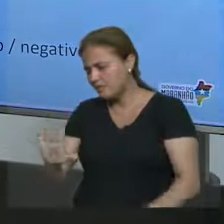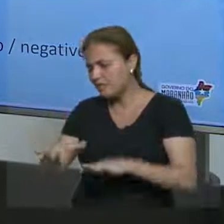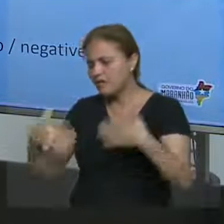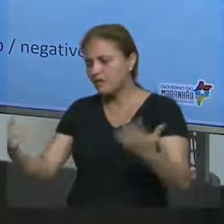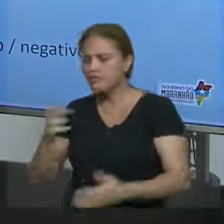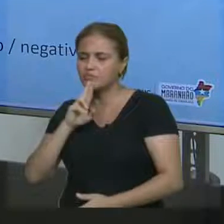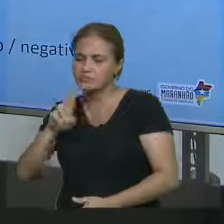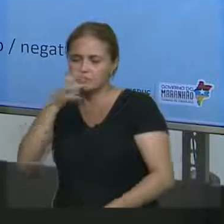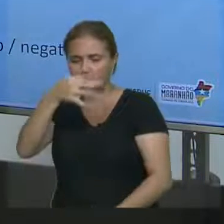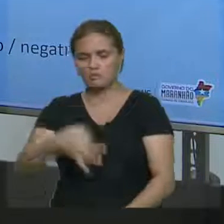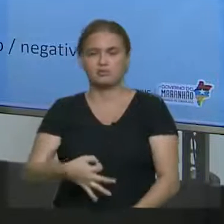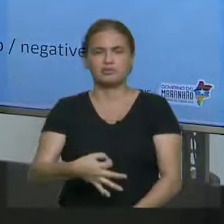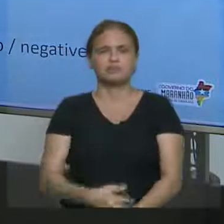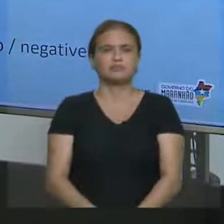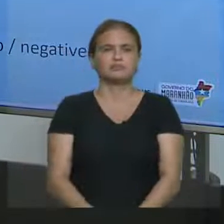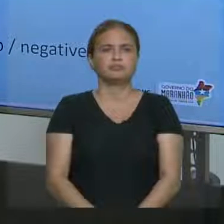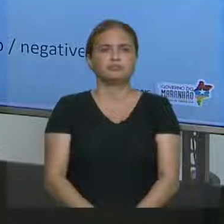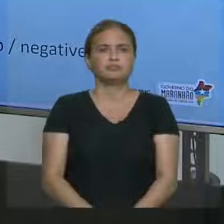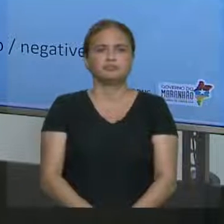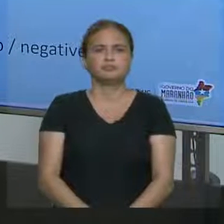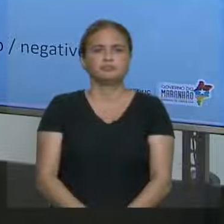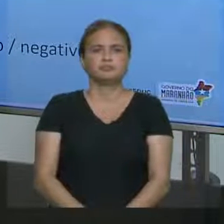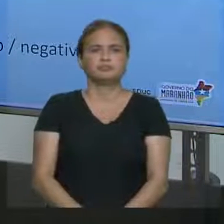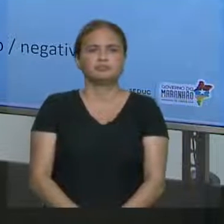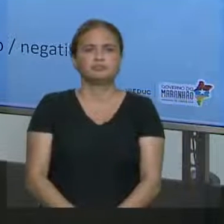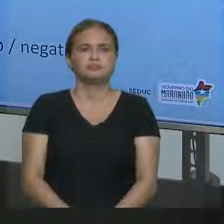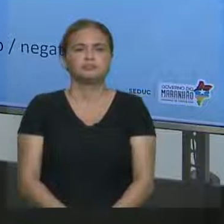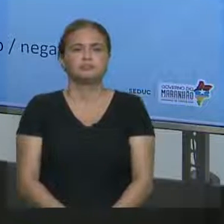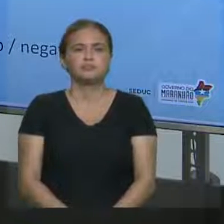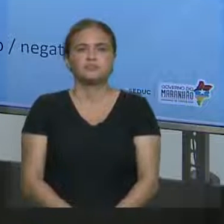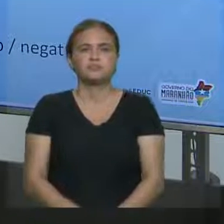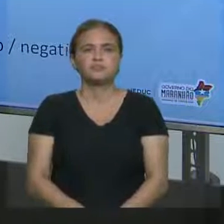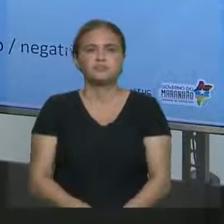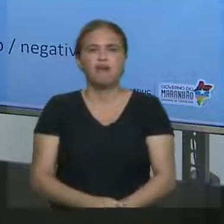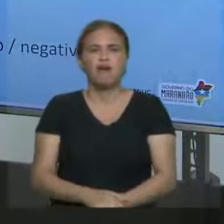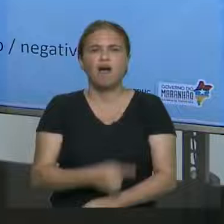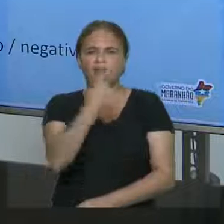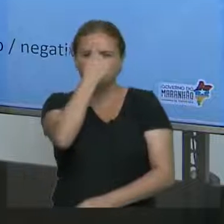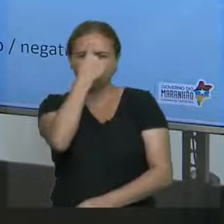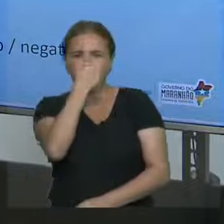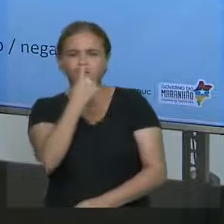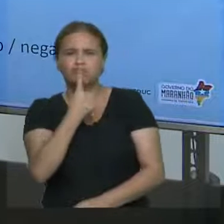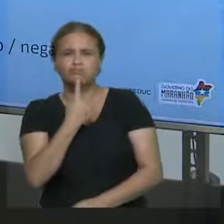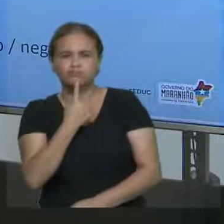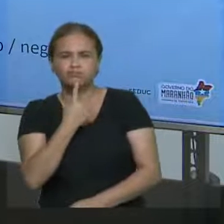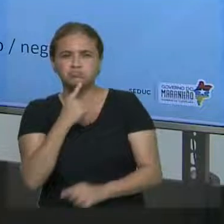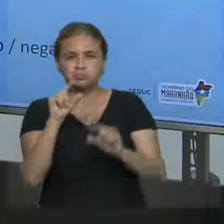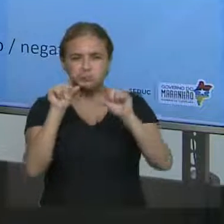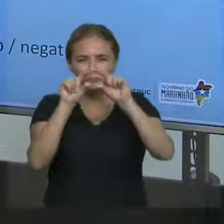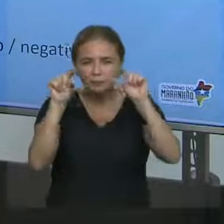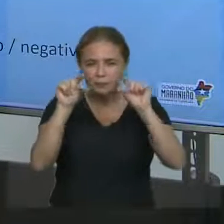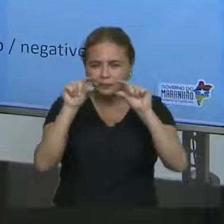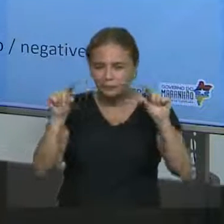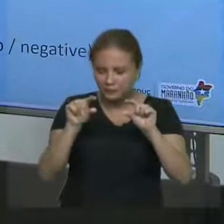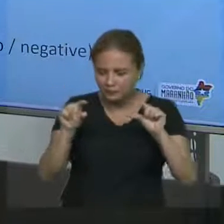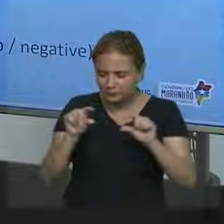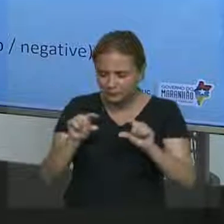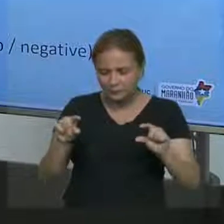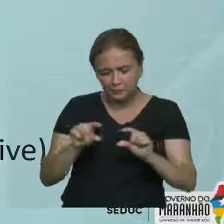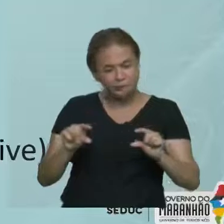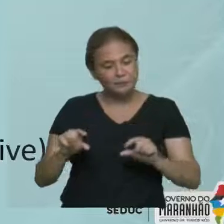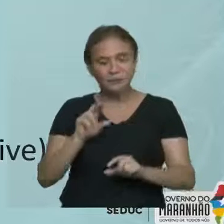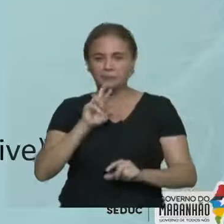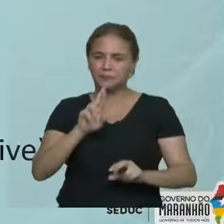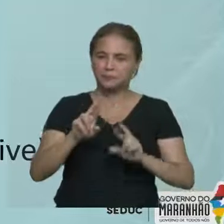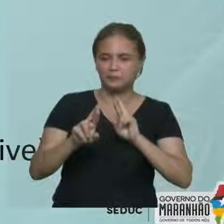acertei? Não. Agora sim, vamos à tradução, tá? Então, vamos ver a resposta. Que legal, eu estou sentindo que vocês acertaram. Então, a